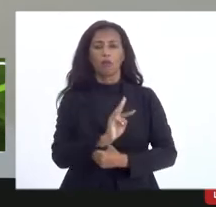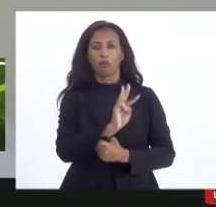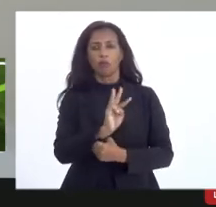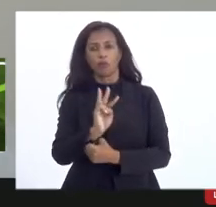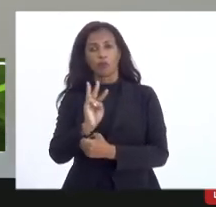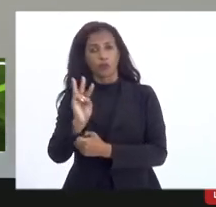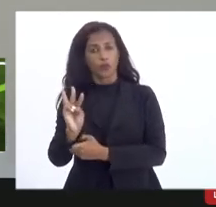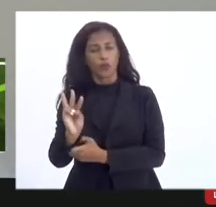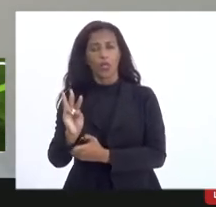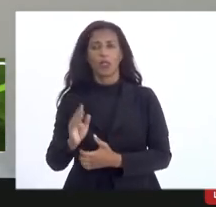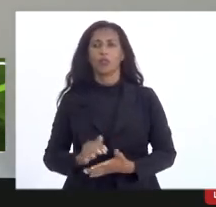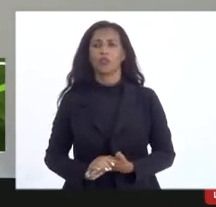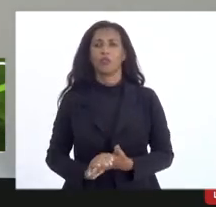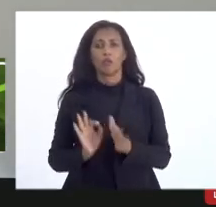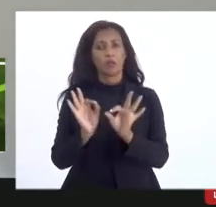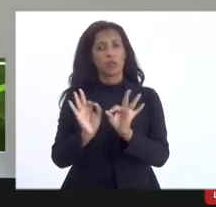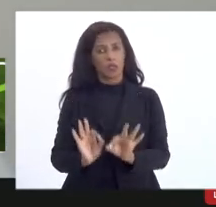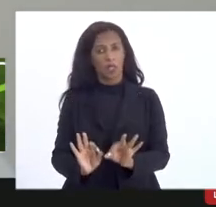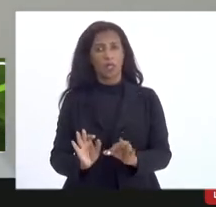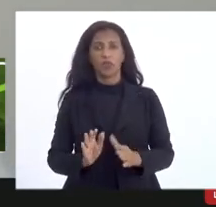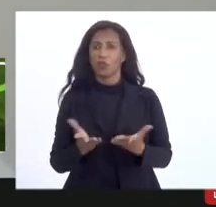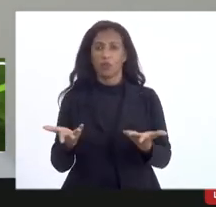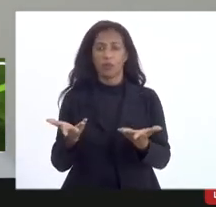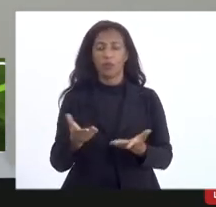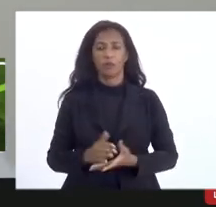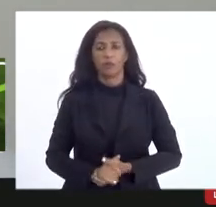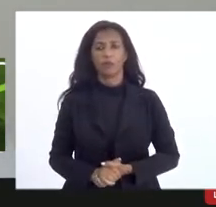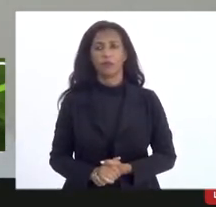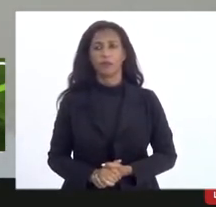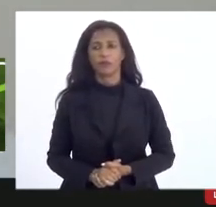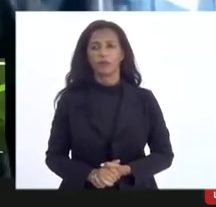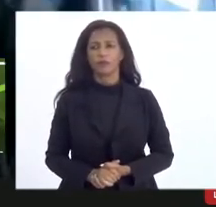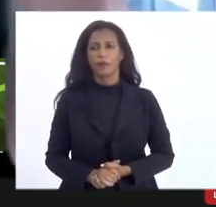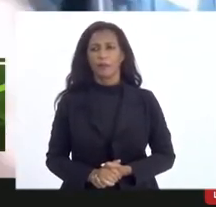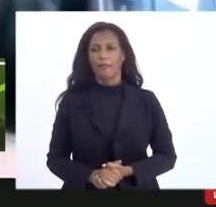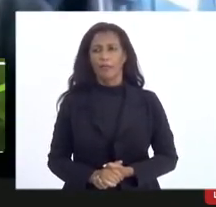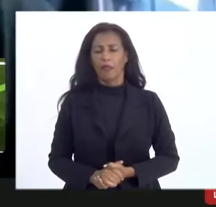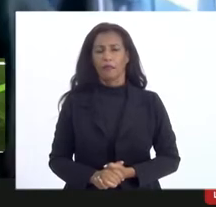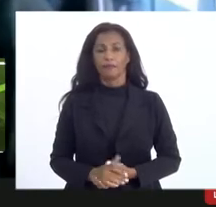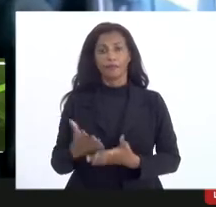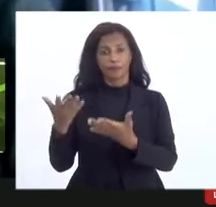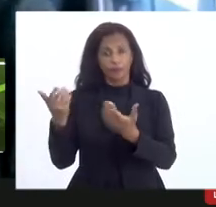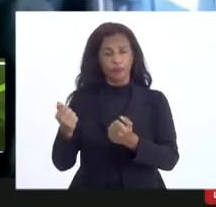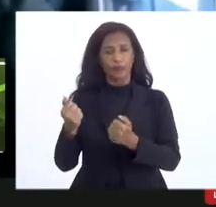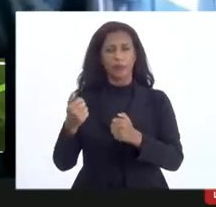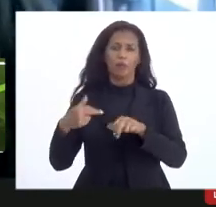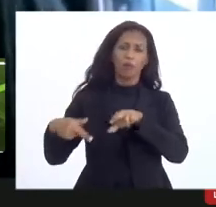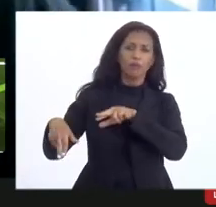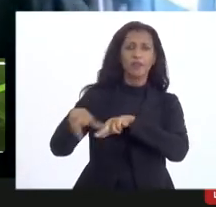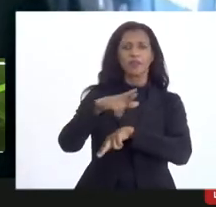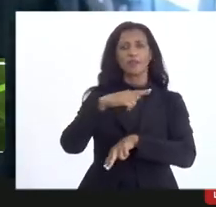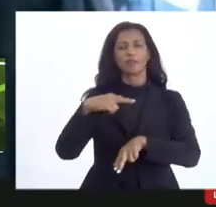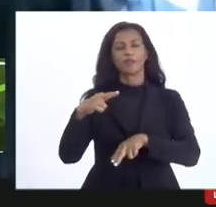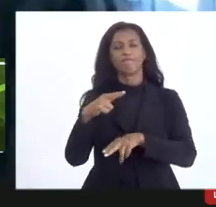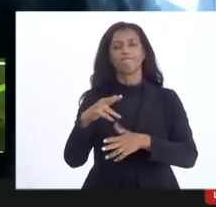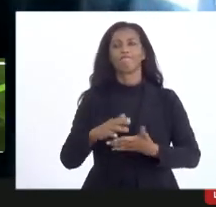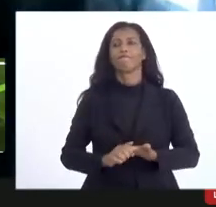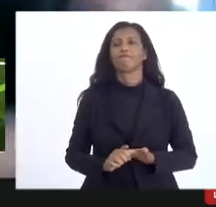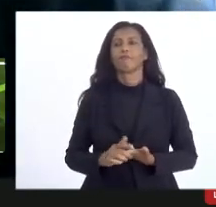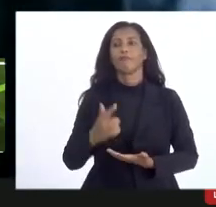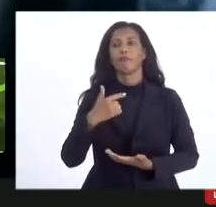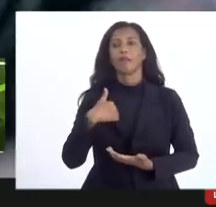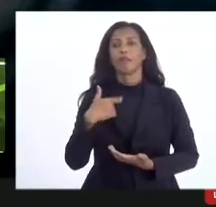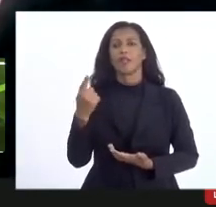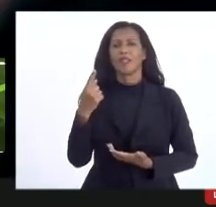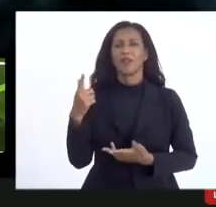tempestivamente certinho ali é isso é bem vamos circular porque eu